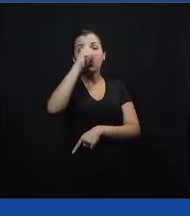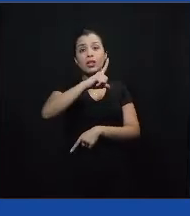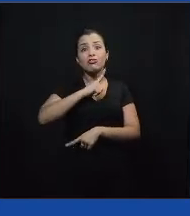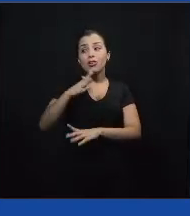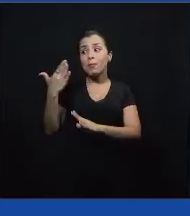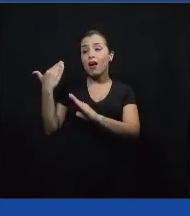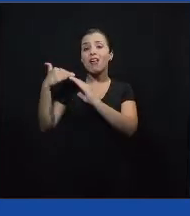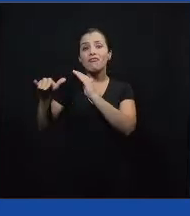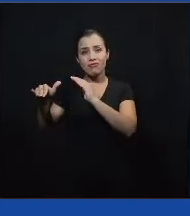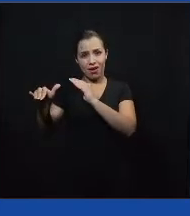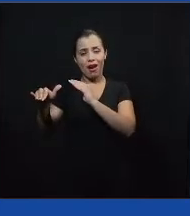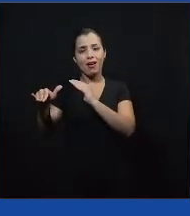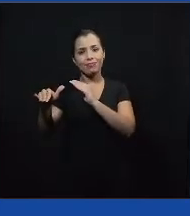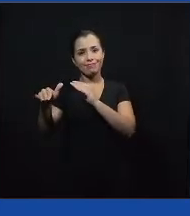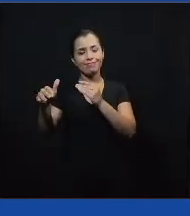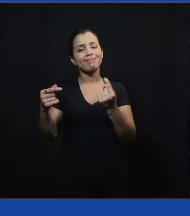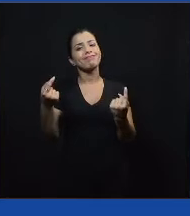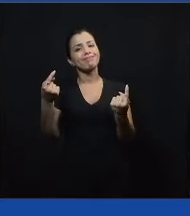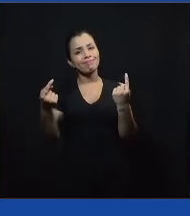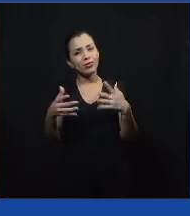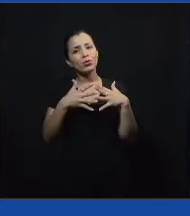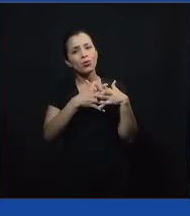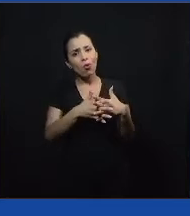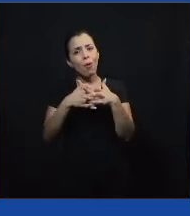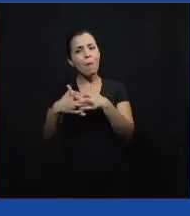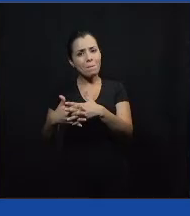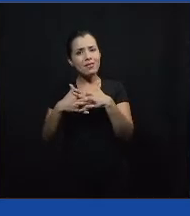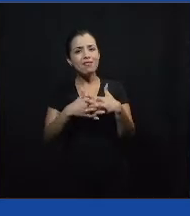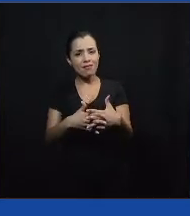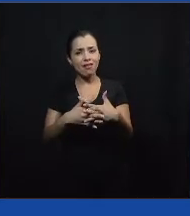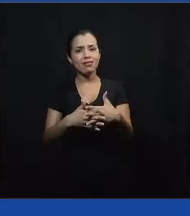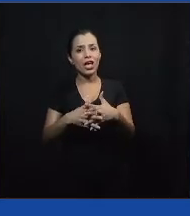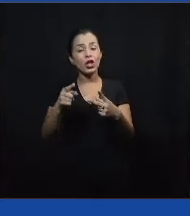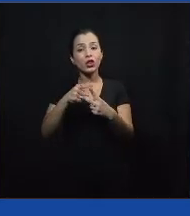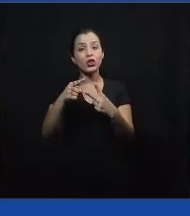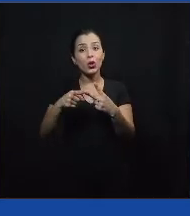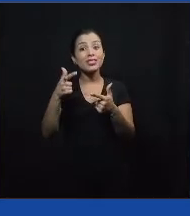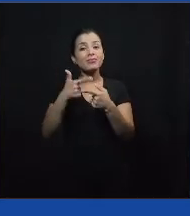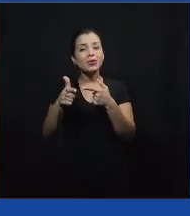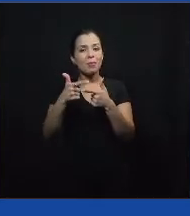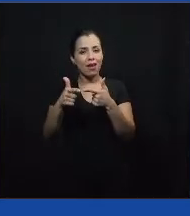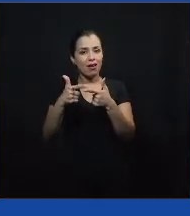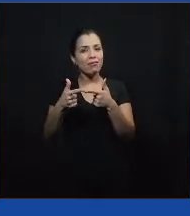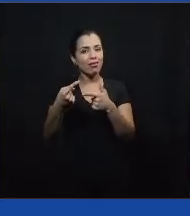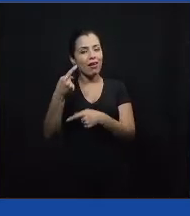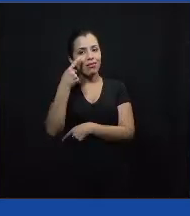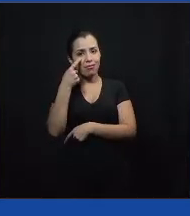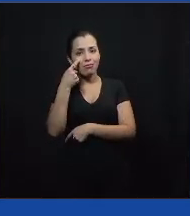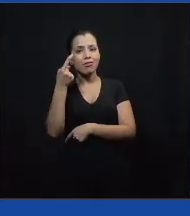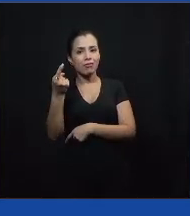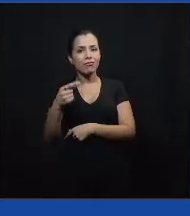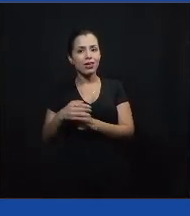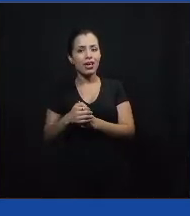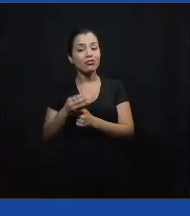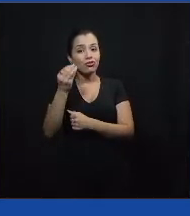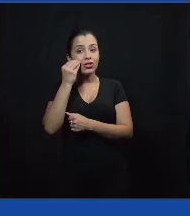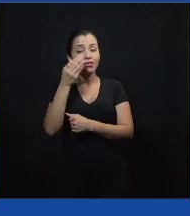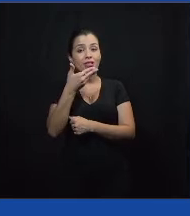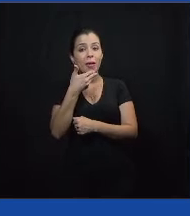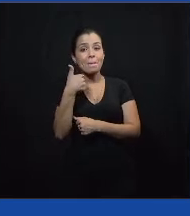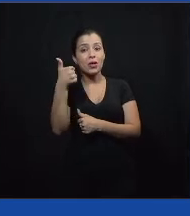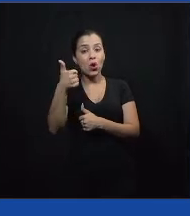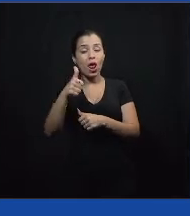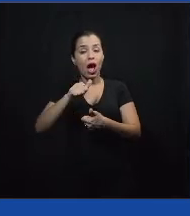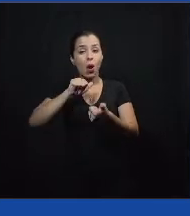dois lados para focar e pensar quando a gente está querendo dar uma melhoria na qualidade desse ensino,